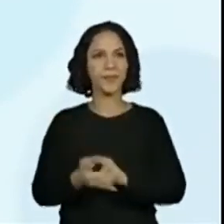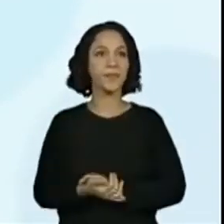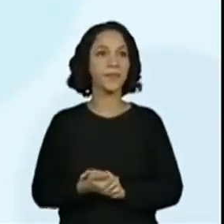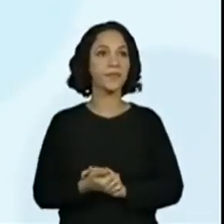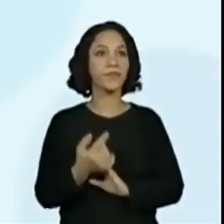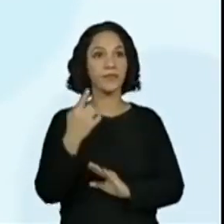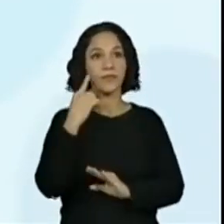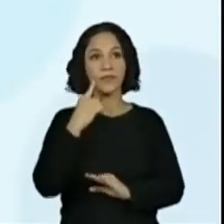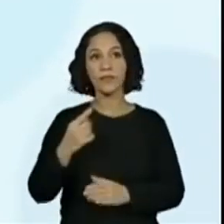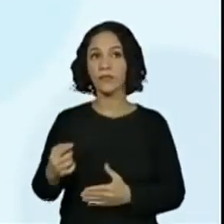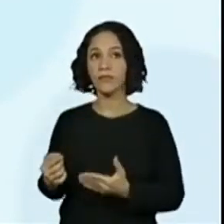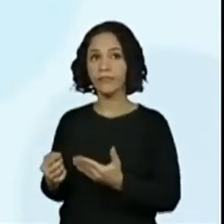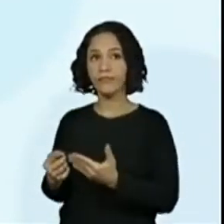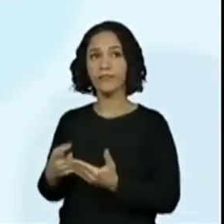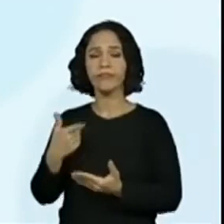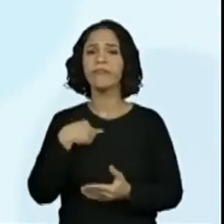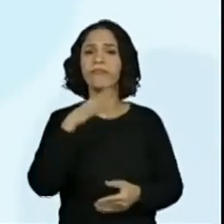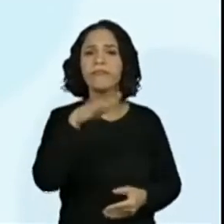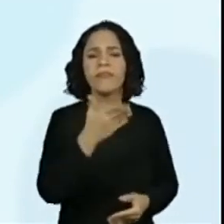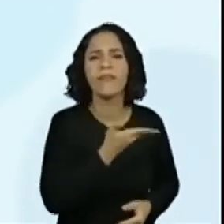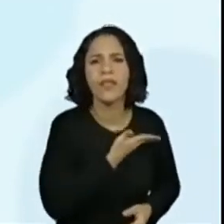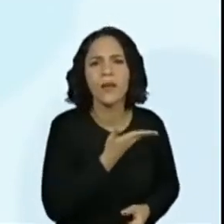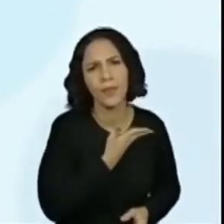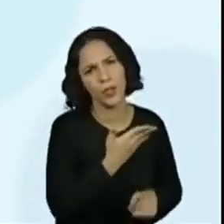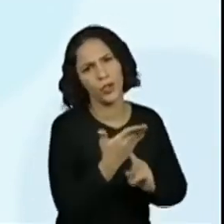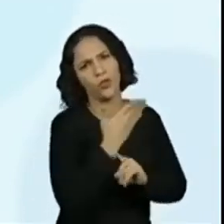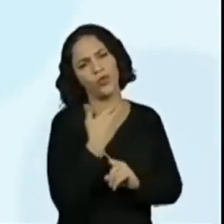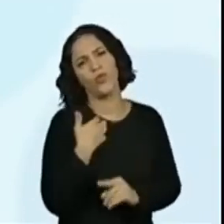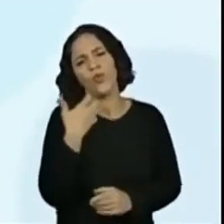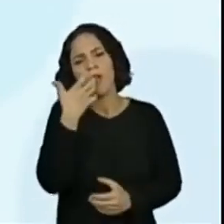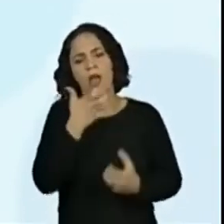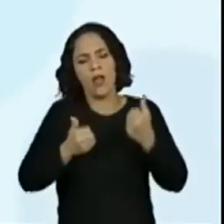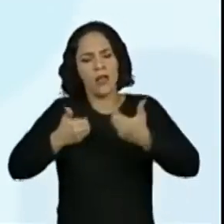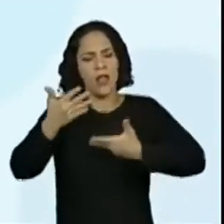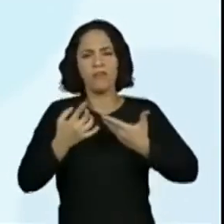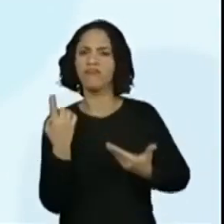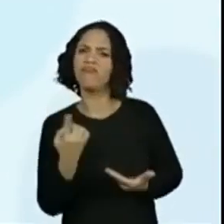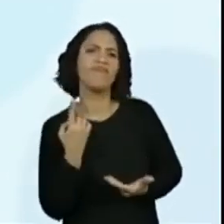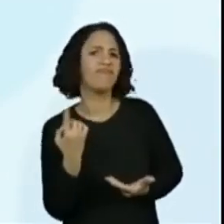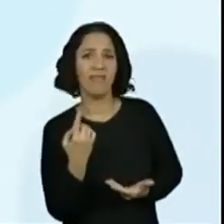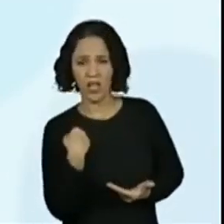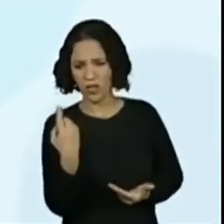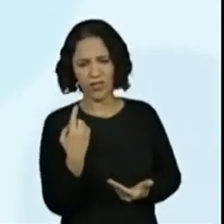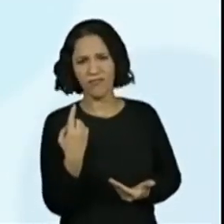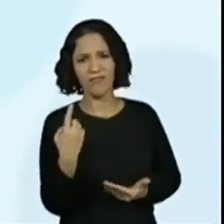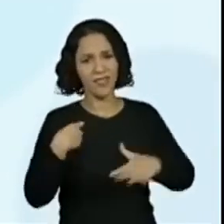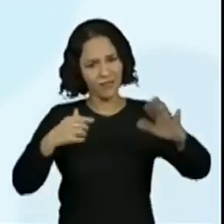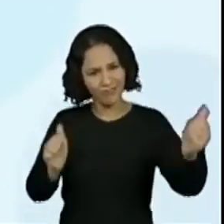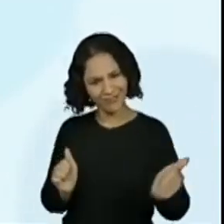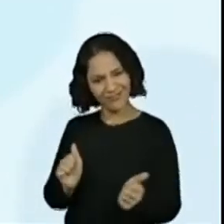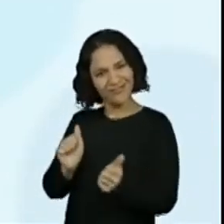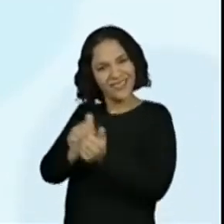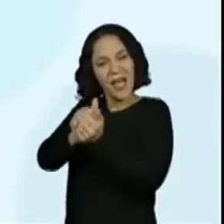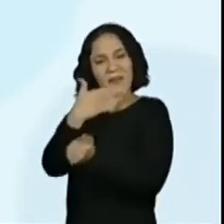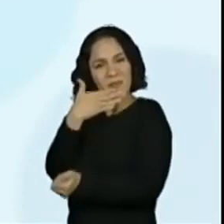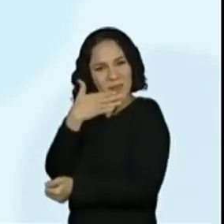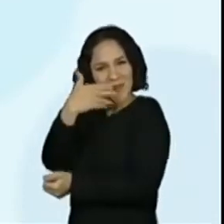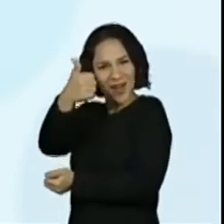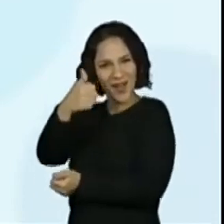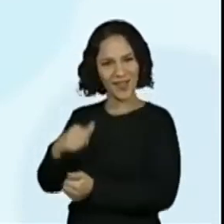A quadrinha é assim. Companheiro, me ajude que eu não posso cantar só. Eu sozinho canto bem, com você canto melhor.